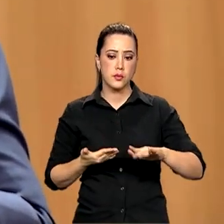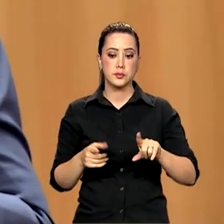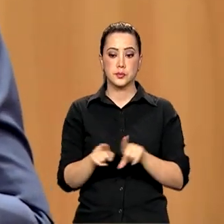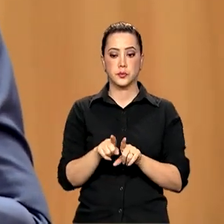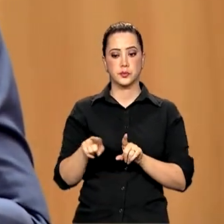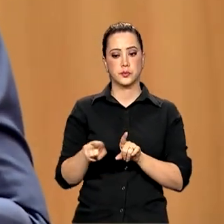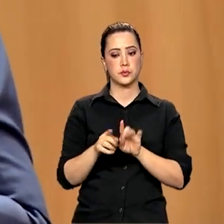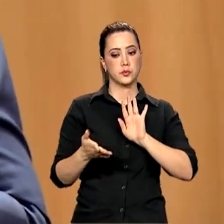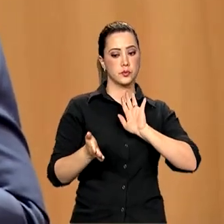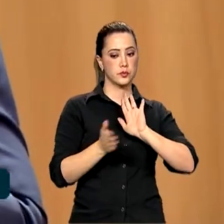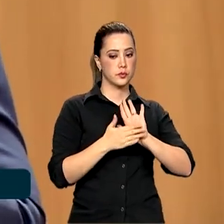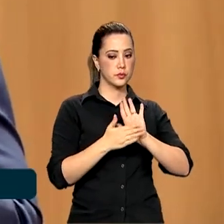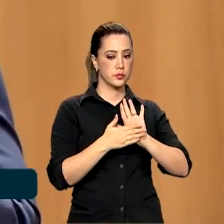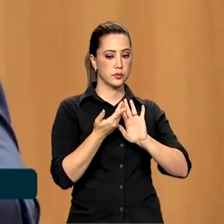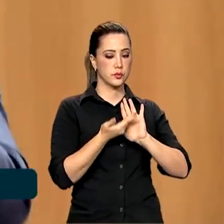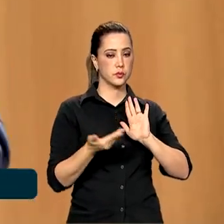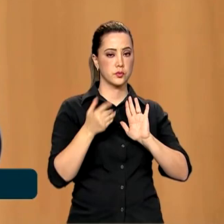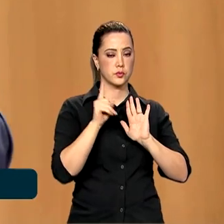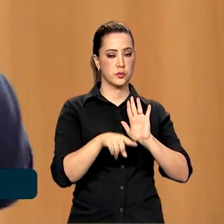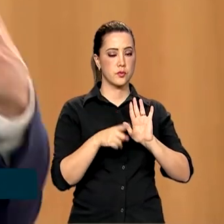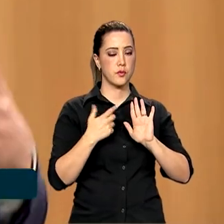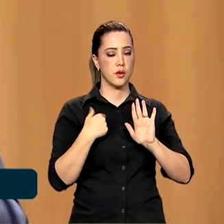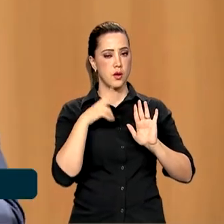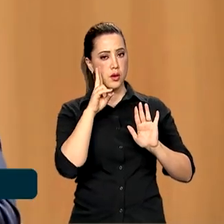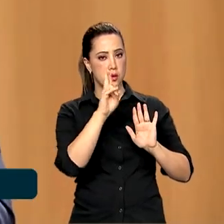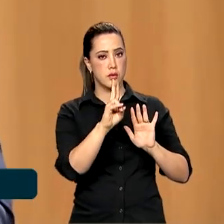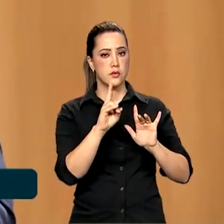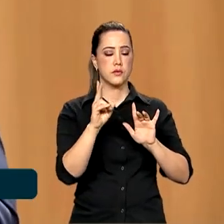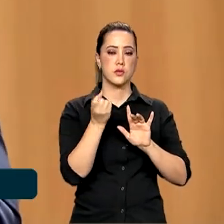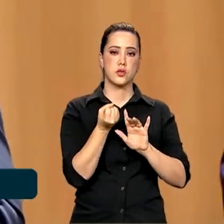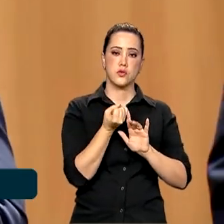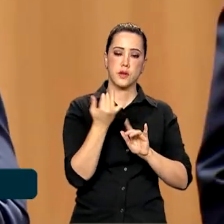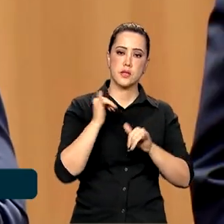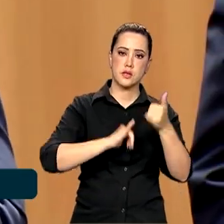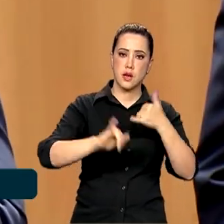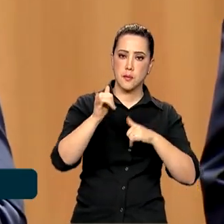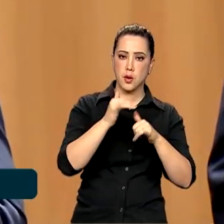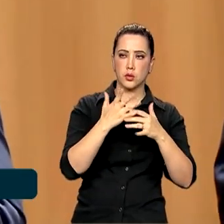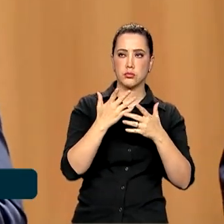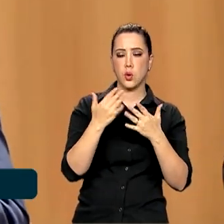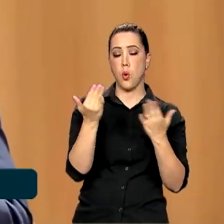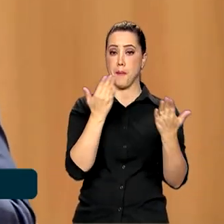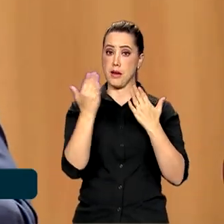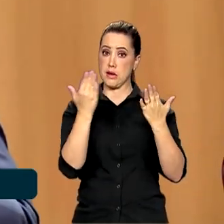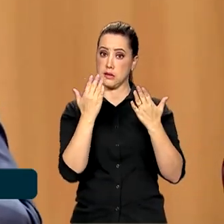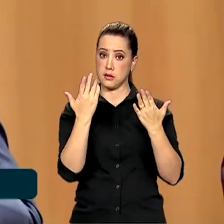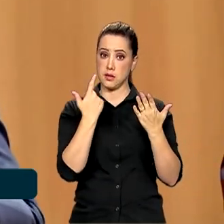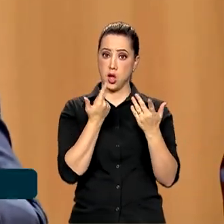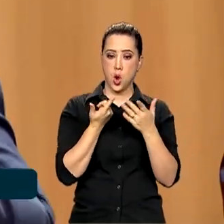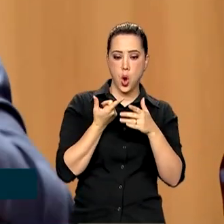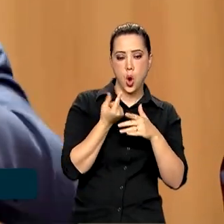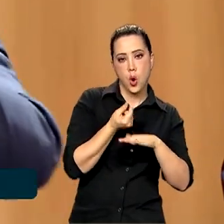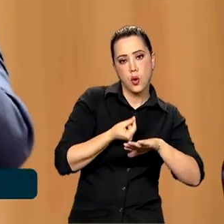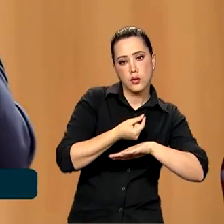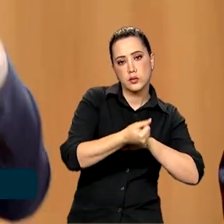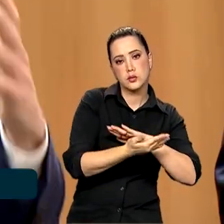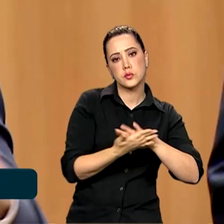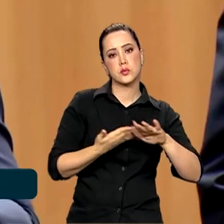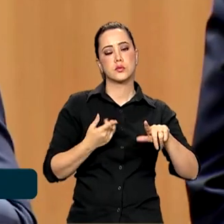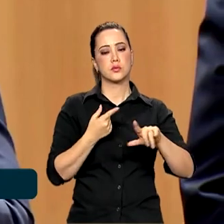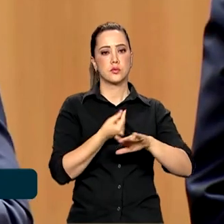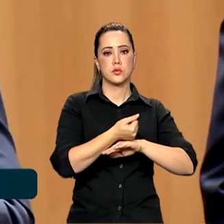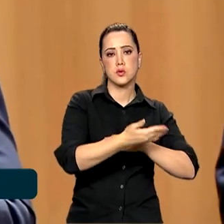constituição de uma rede de laboratórios em lavagem de dinheiro, de combate à lavagem de dinheiro e à corrupção, envolvendo